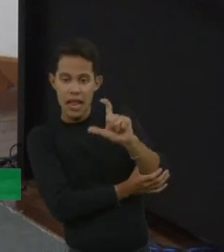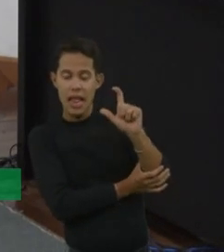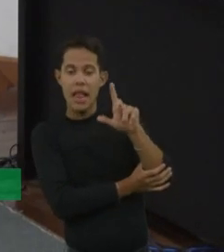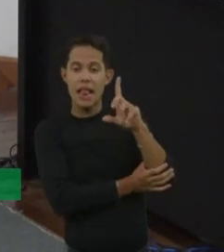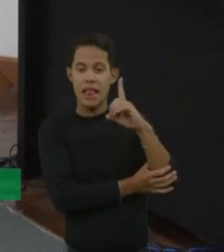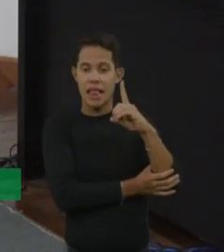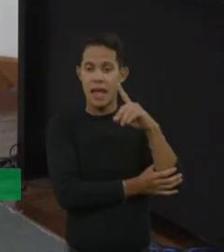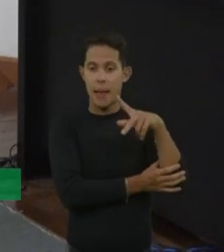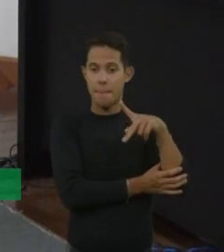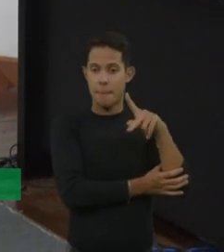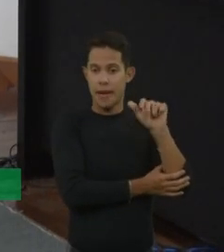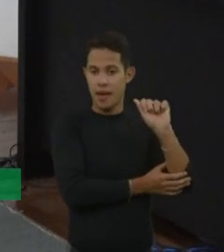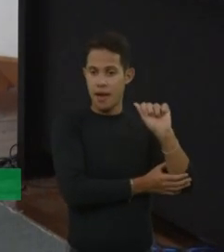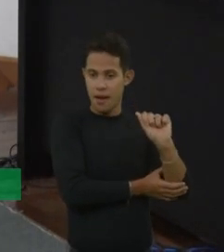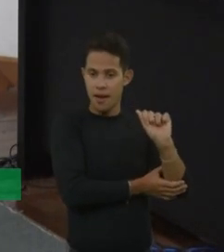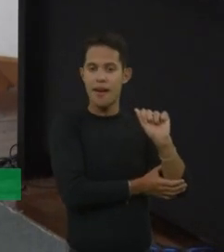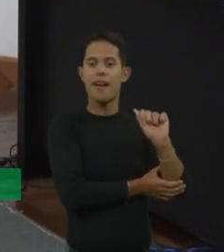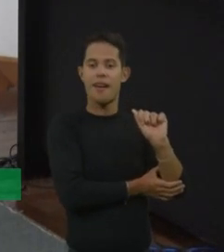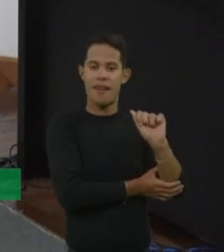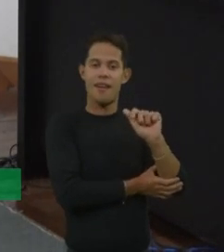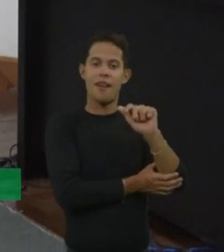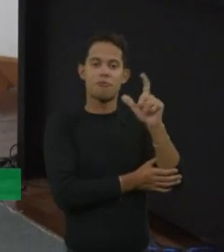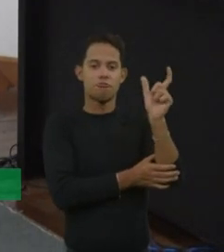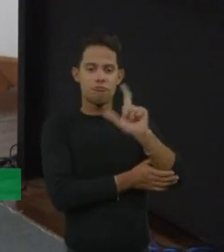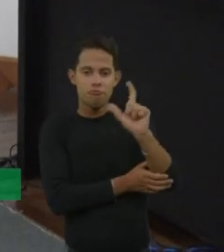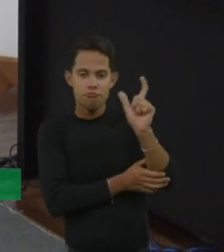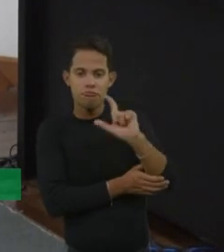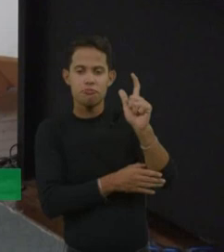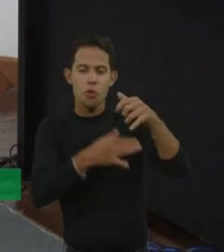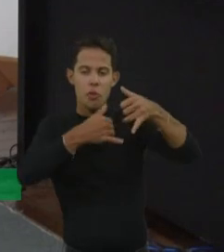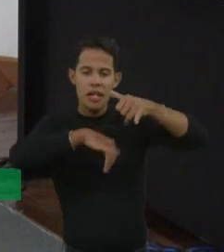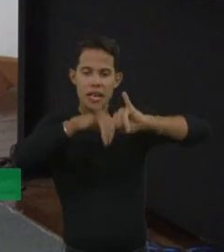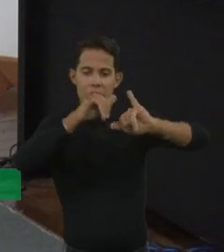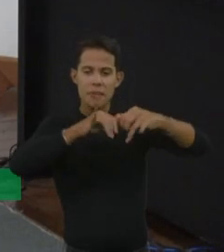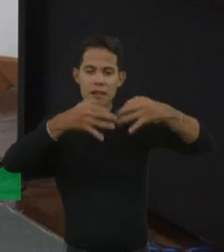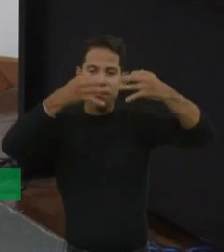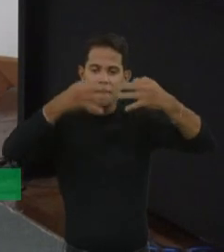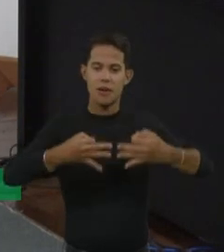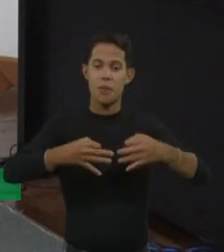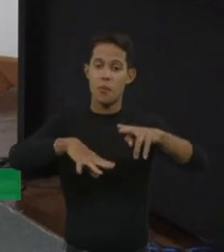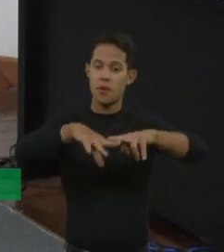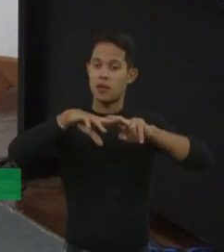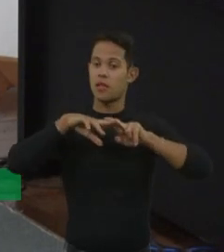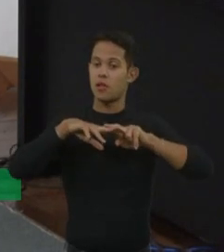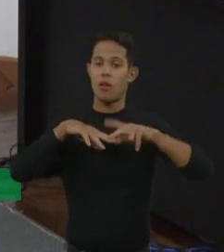um conservante adequado. Então, ainda não é possível